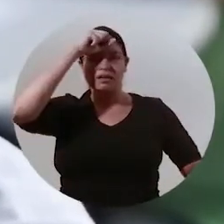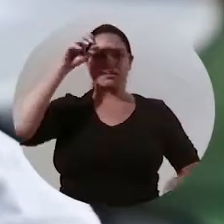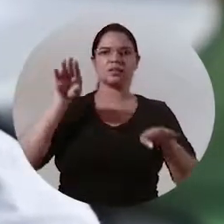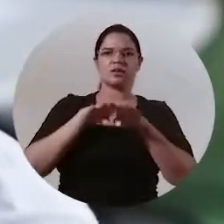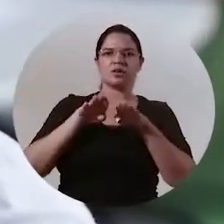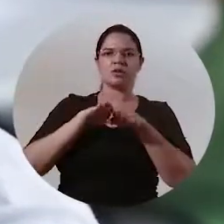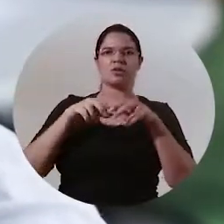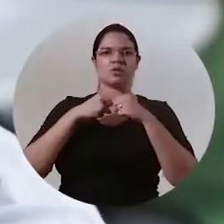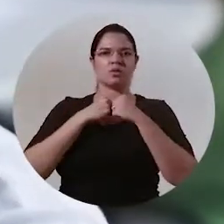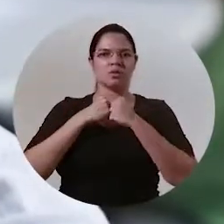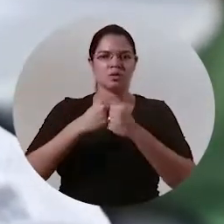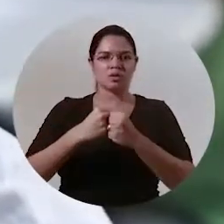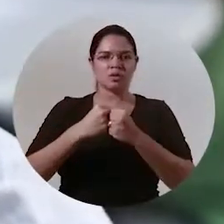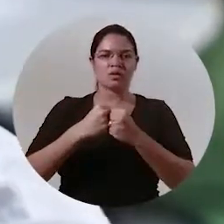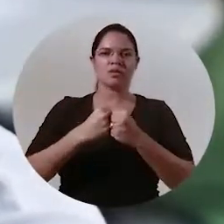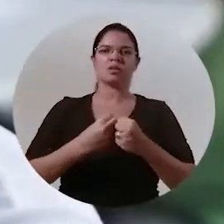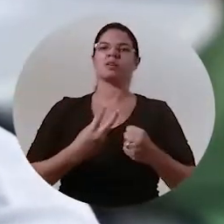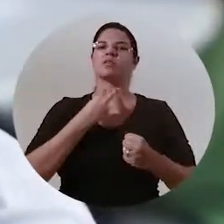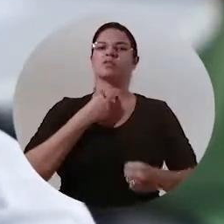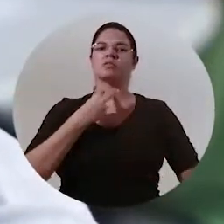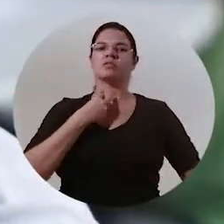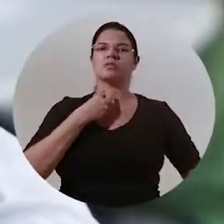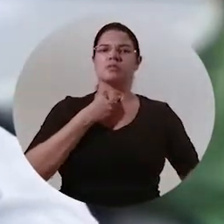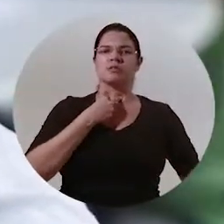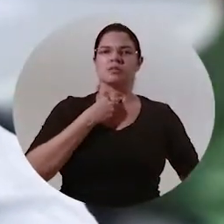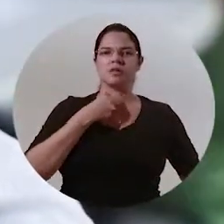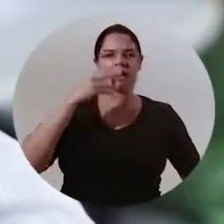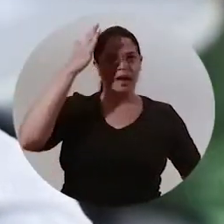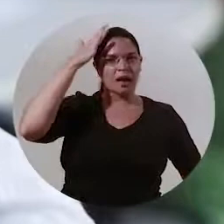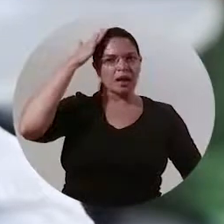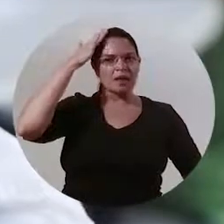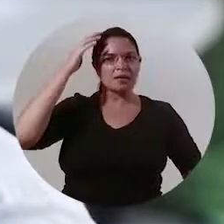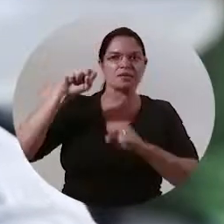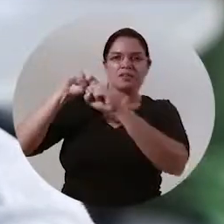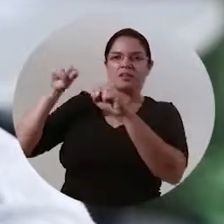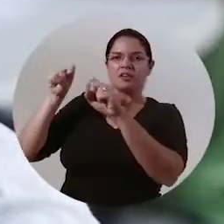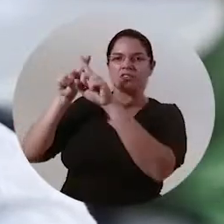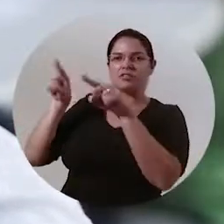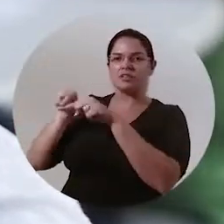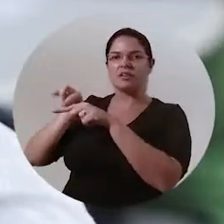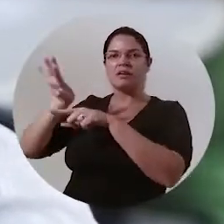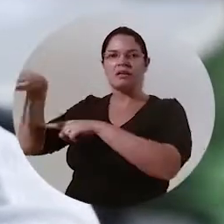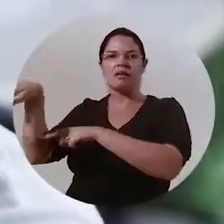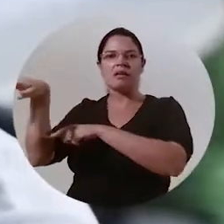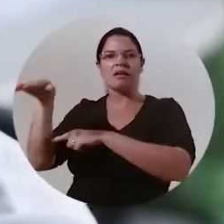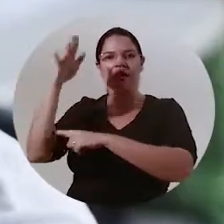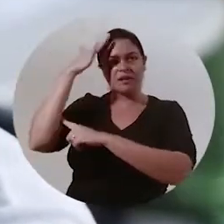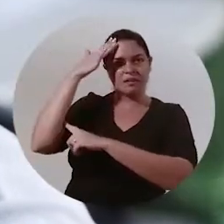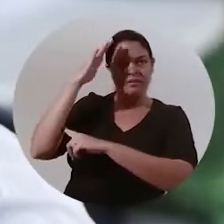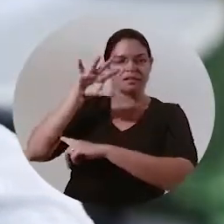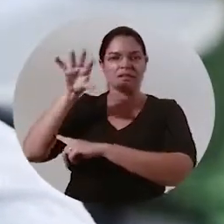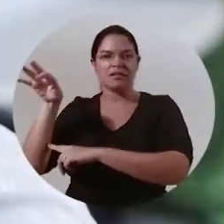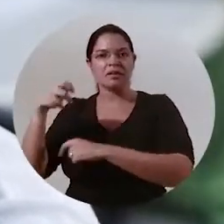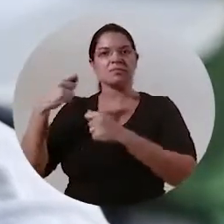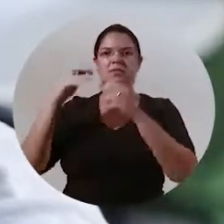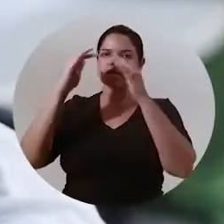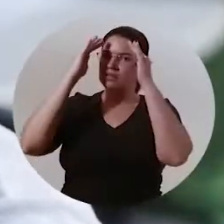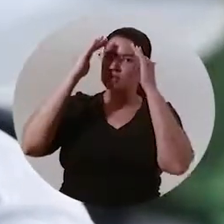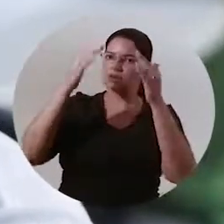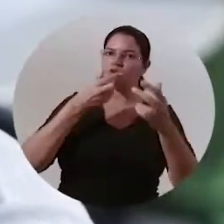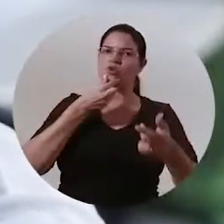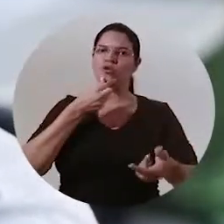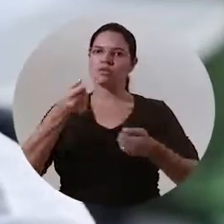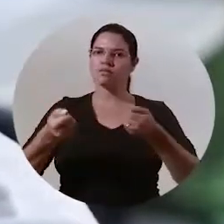eu aprendi também de no ônibus a gente não pode jogar colocar a cabeça pra fora mão pra fora